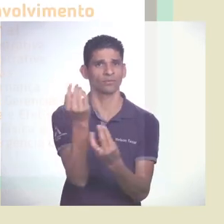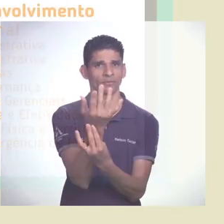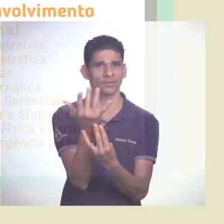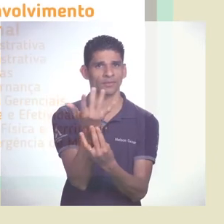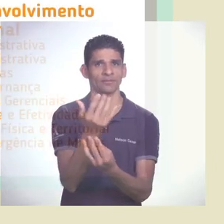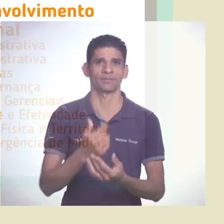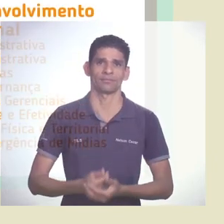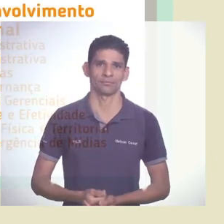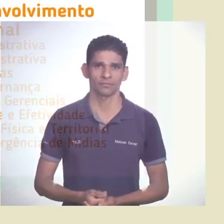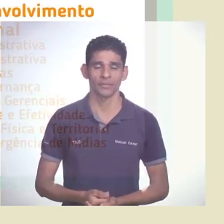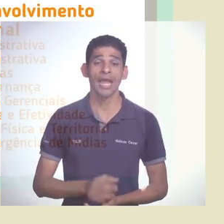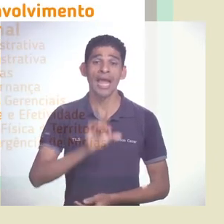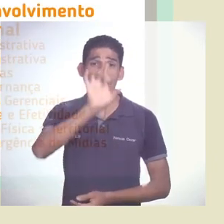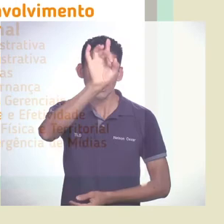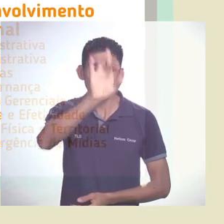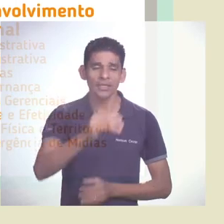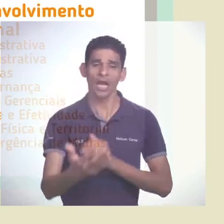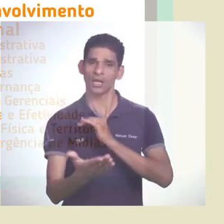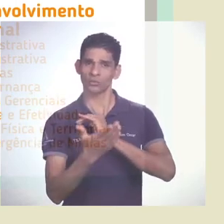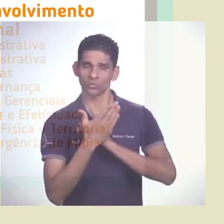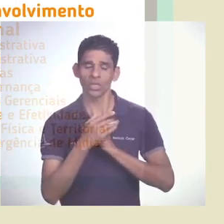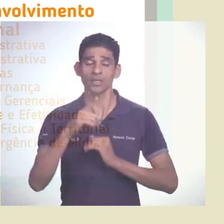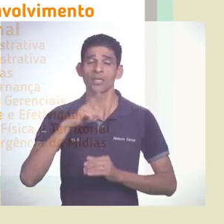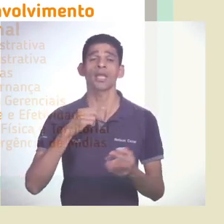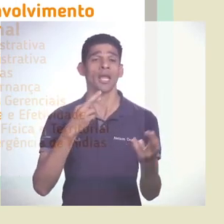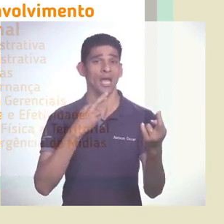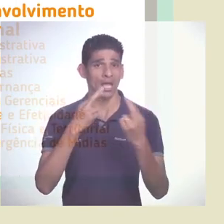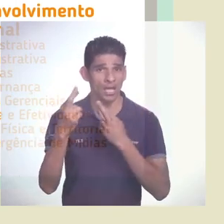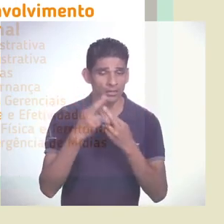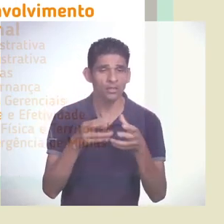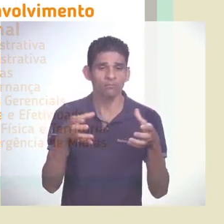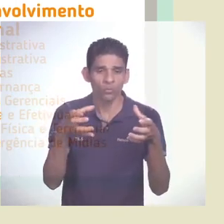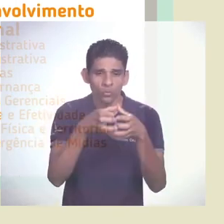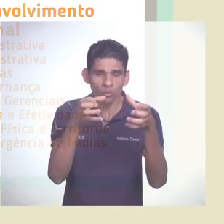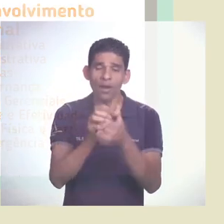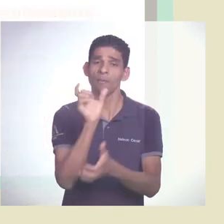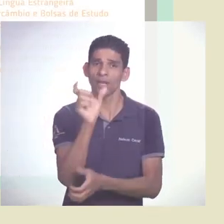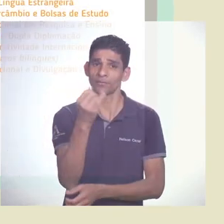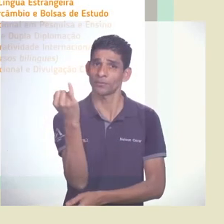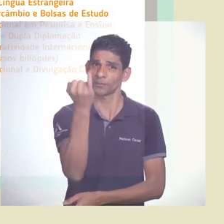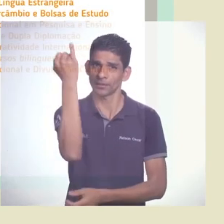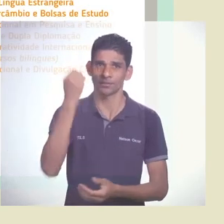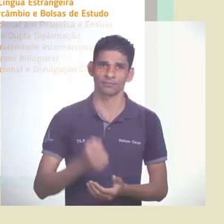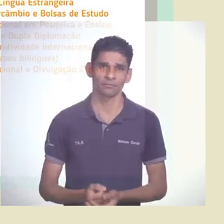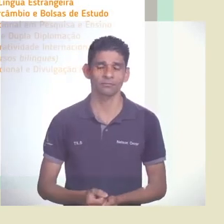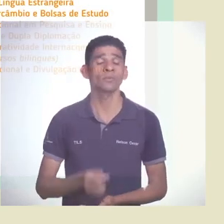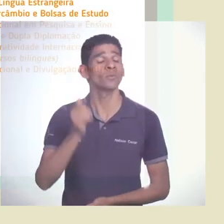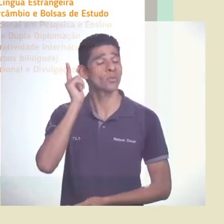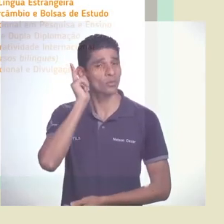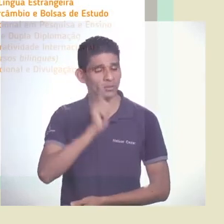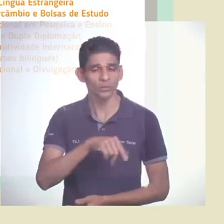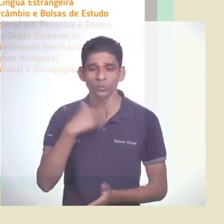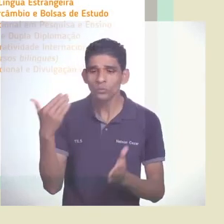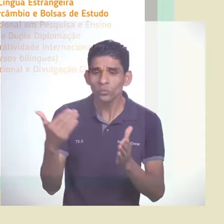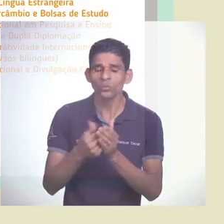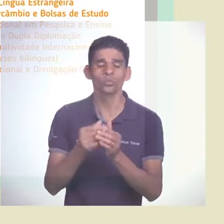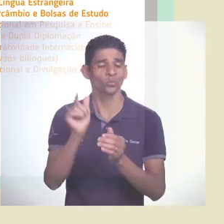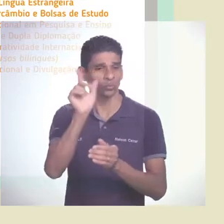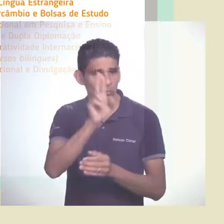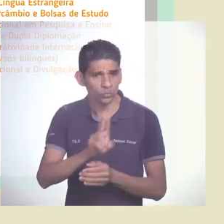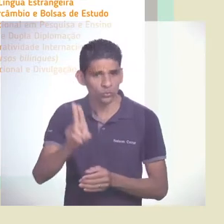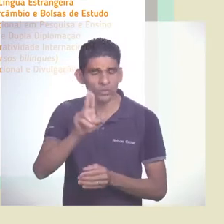Cada contribuição é relacionada com uma ou mais palavras-chave e, então, utilizadas para elaborar os